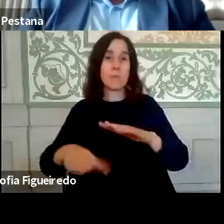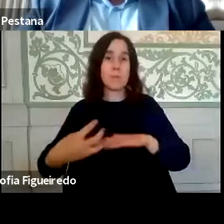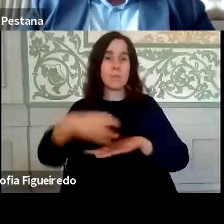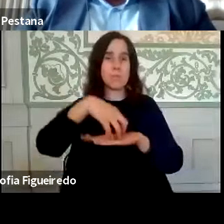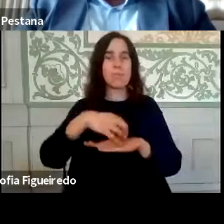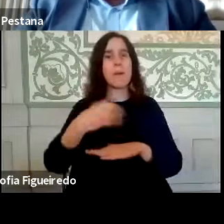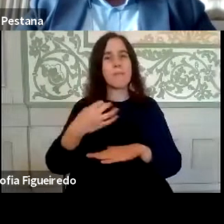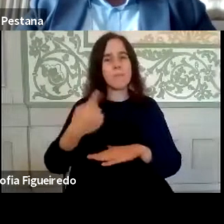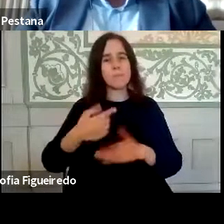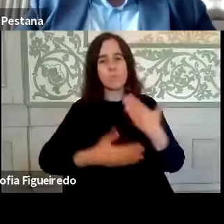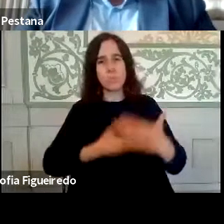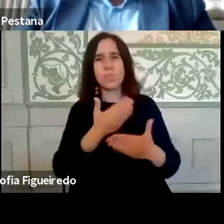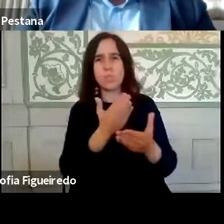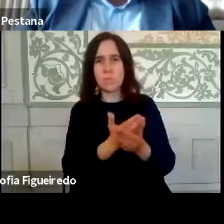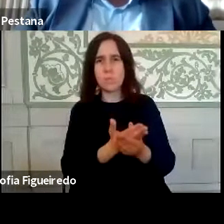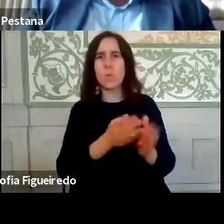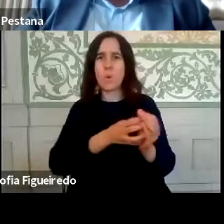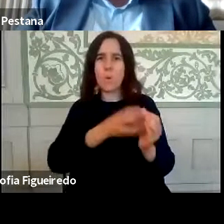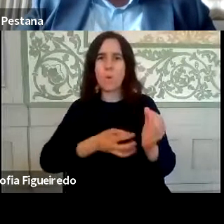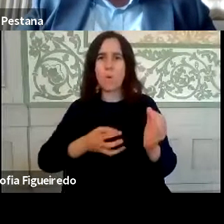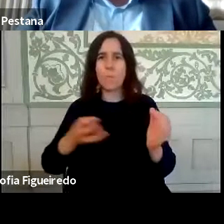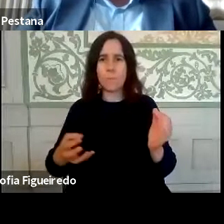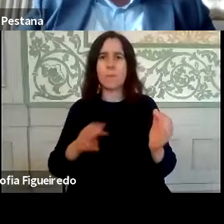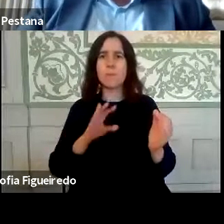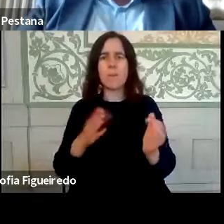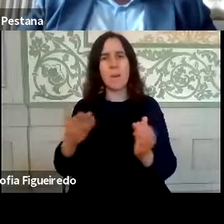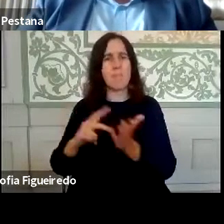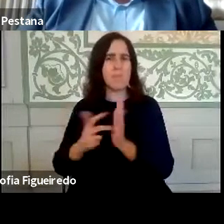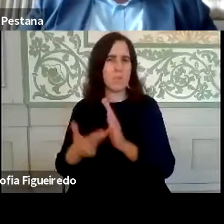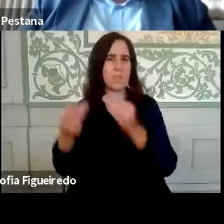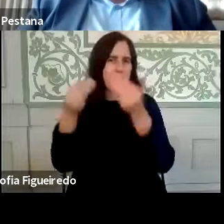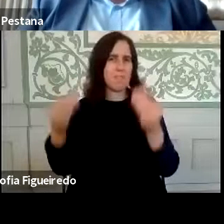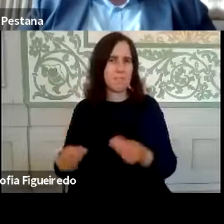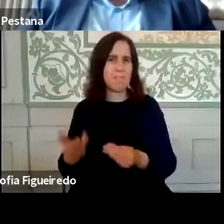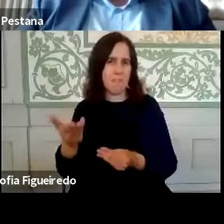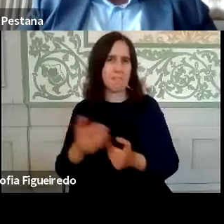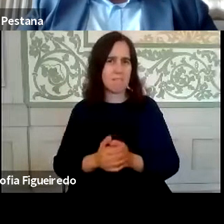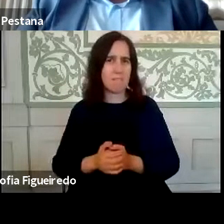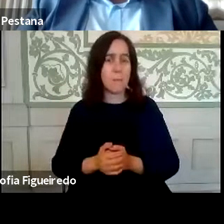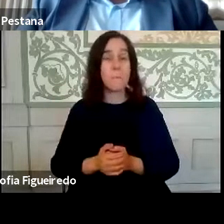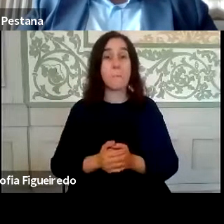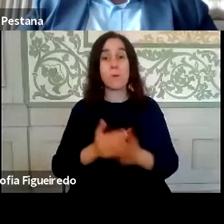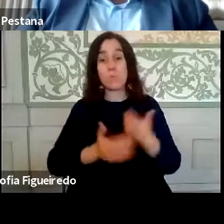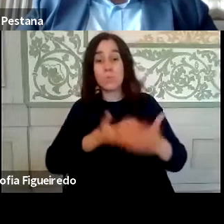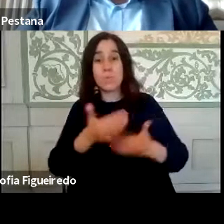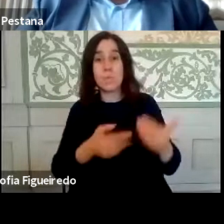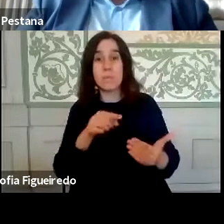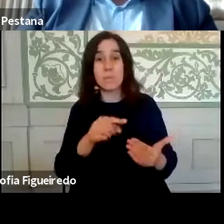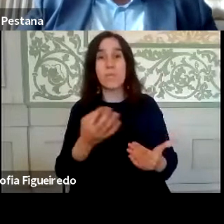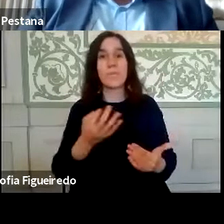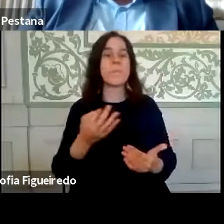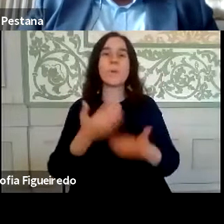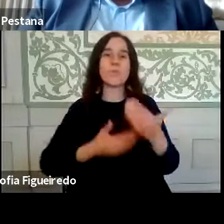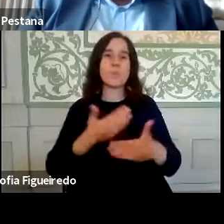embora com processos complexos, muito toda sendo em plataformas tecnológicas, e portanto o processo, desse ponto de vista, é um